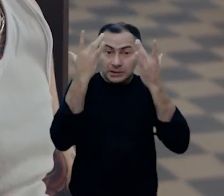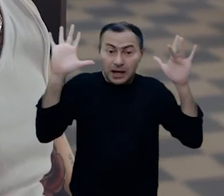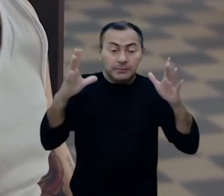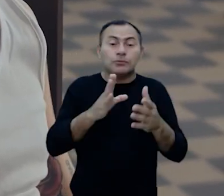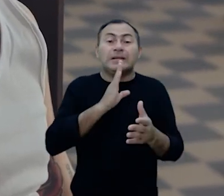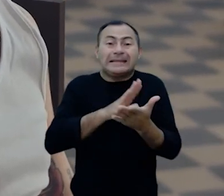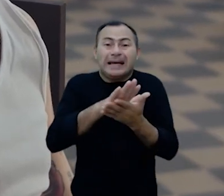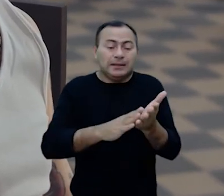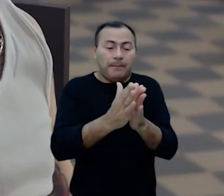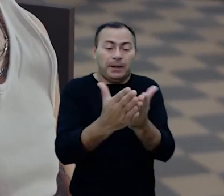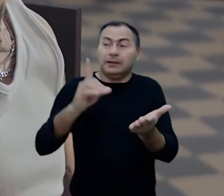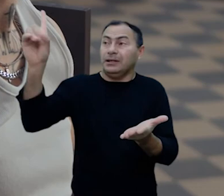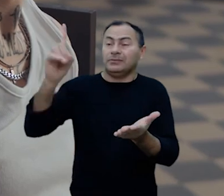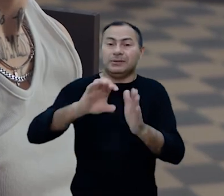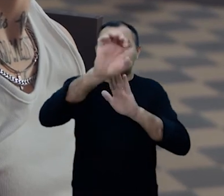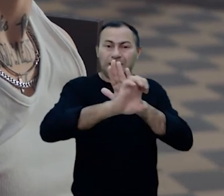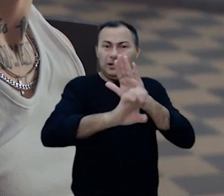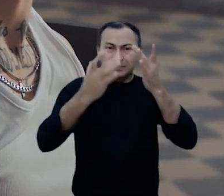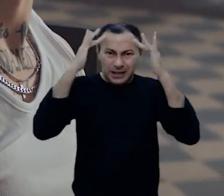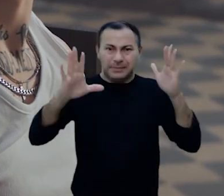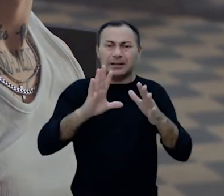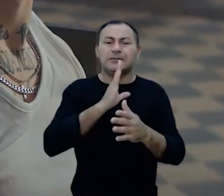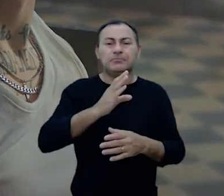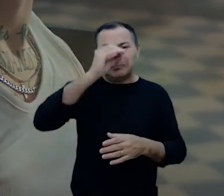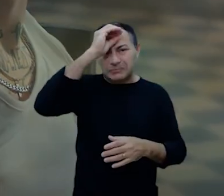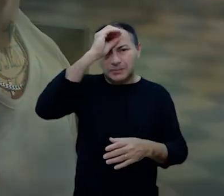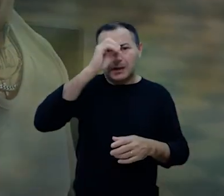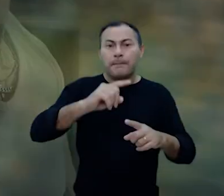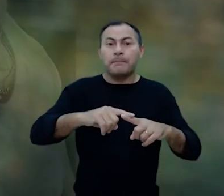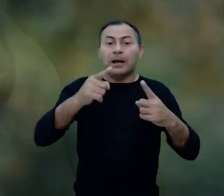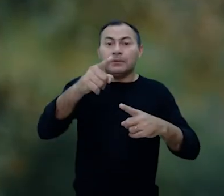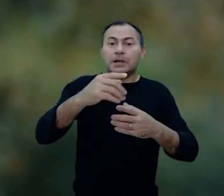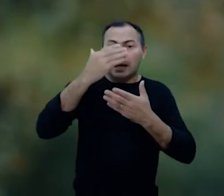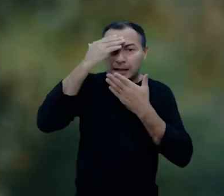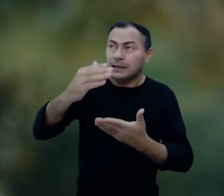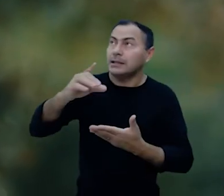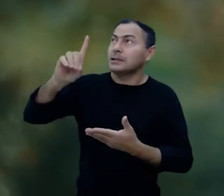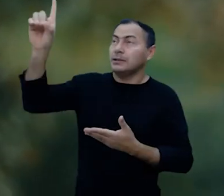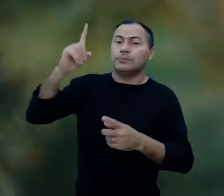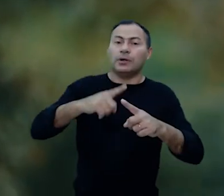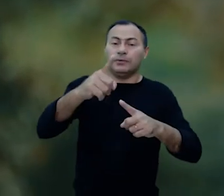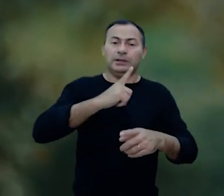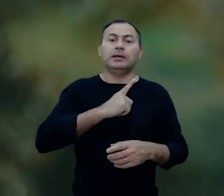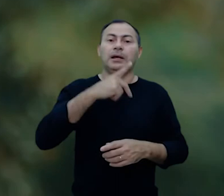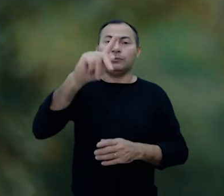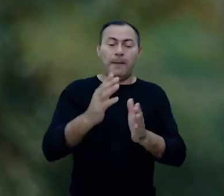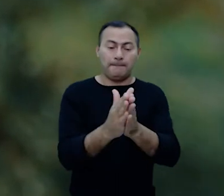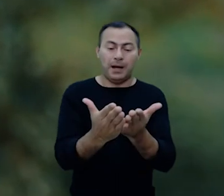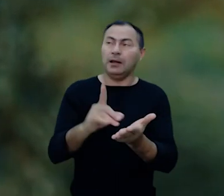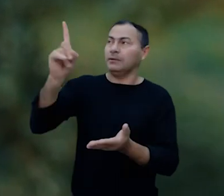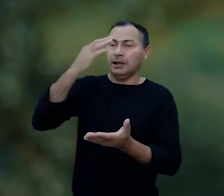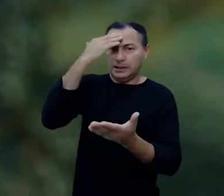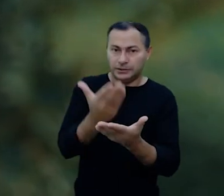sequer uma palavra do evangelho existem muitas pessoas nesta situação hoje agradeça a Deus porque você não foi deixado sem luz você